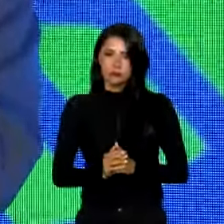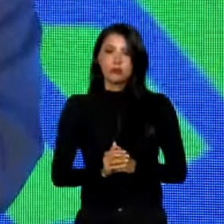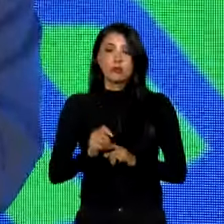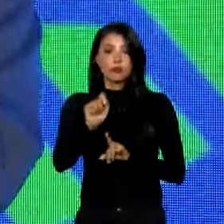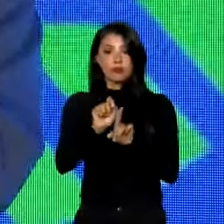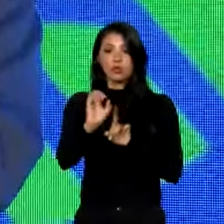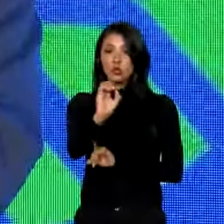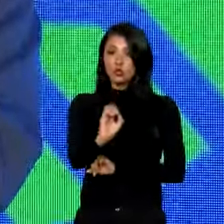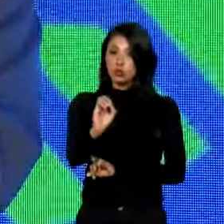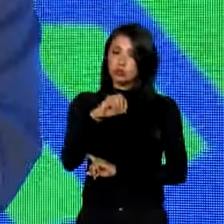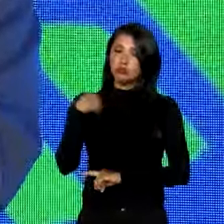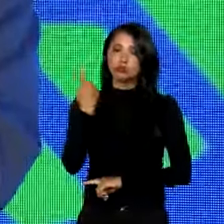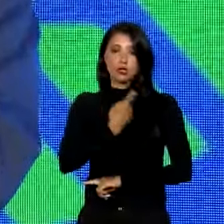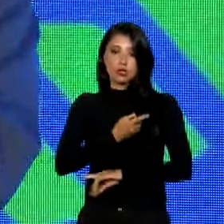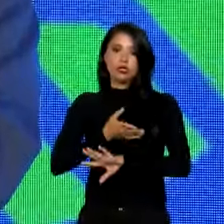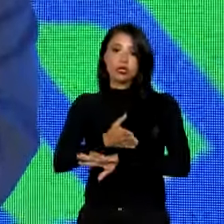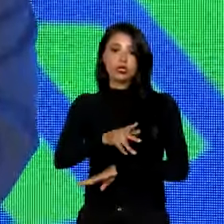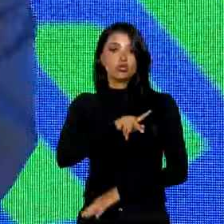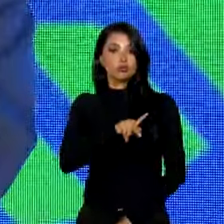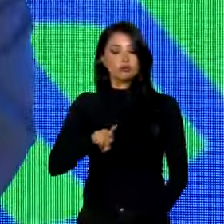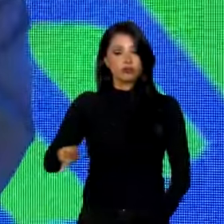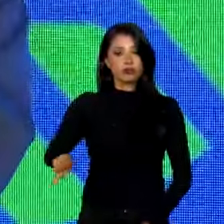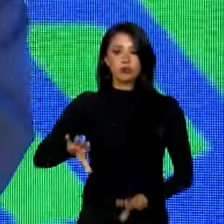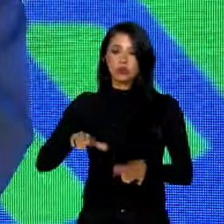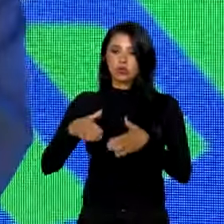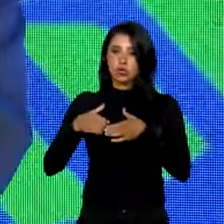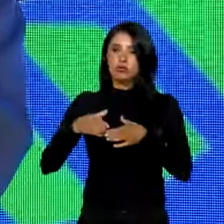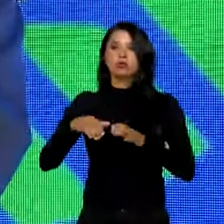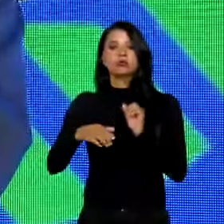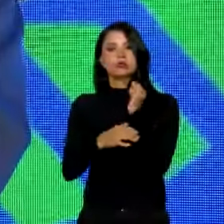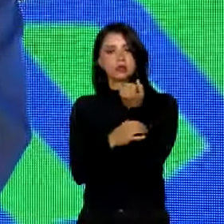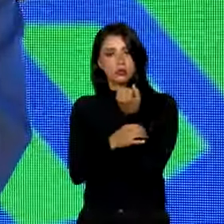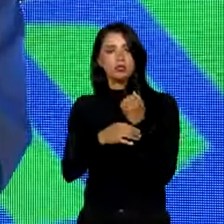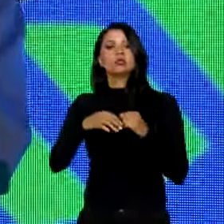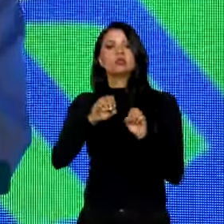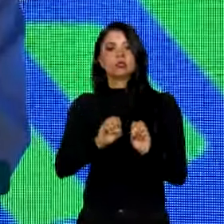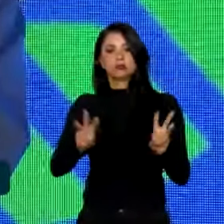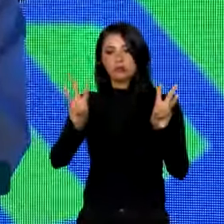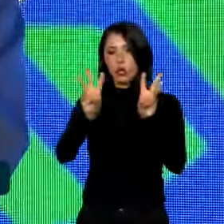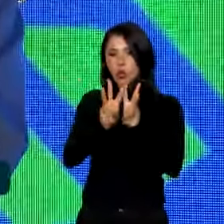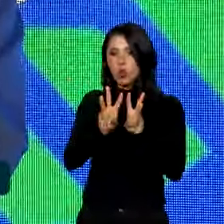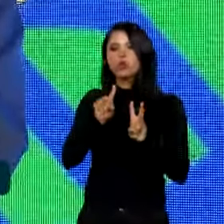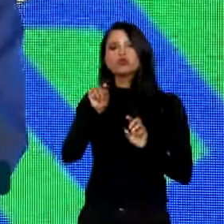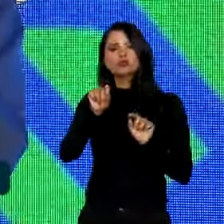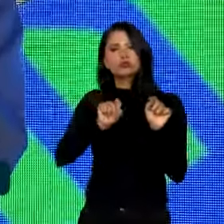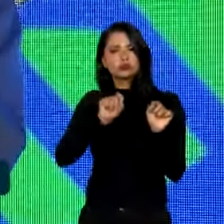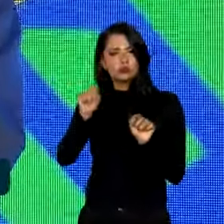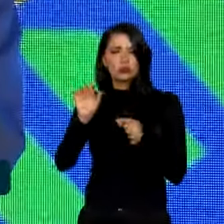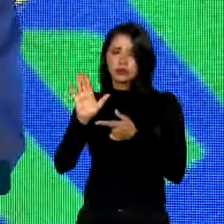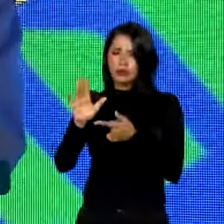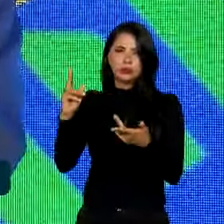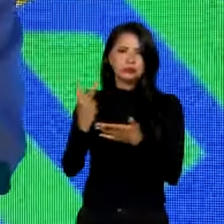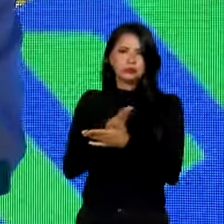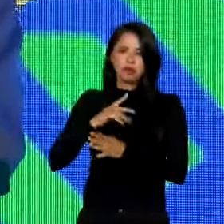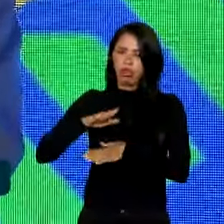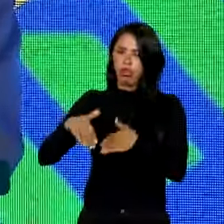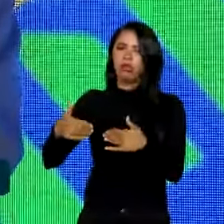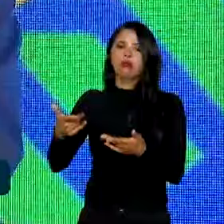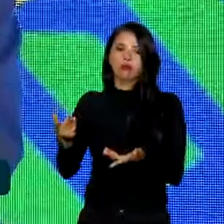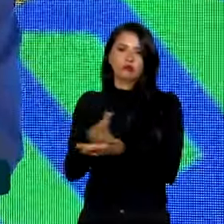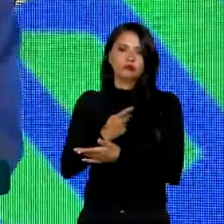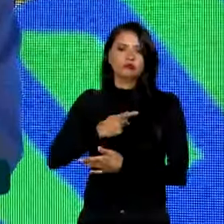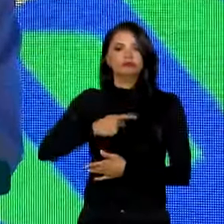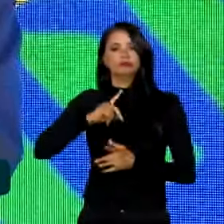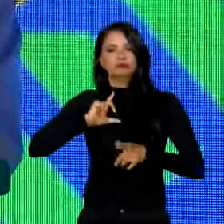outubro, ocupamos a presidência do Conselho de Segurança das Nações Unidas, que coincidiu com os trágicos desenvolvimentos em